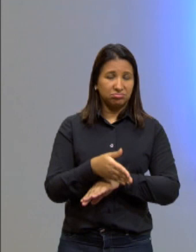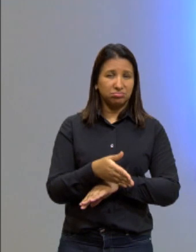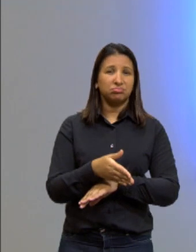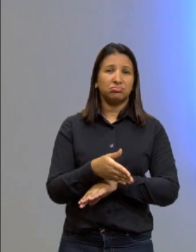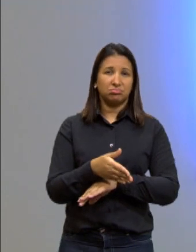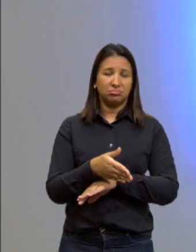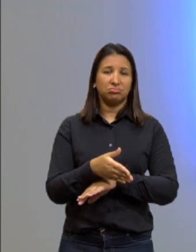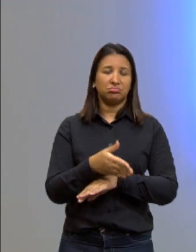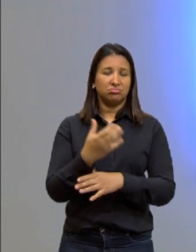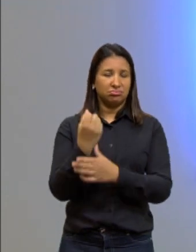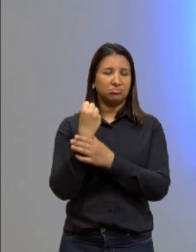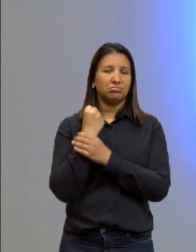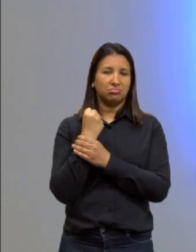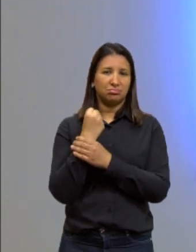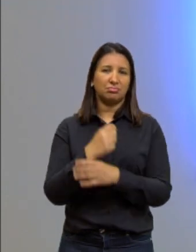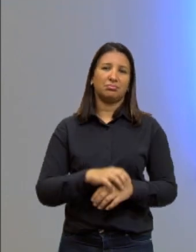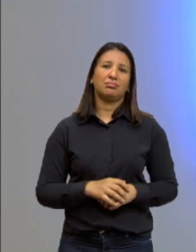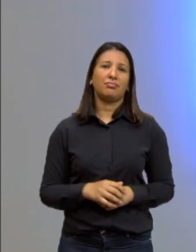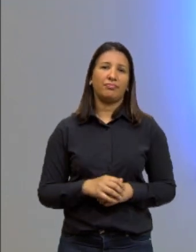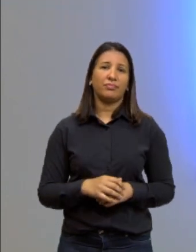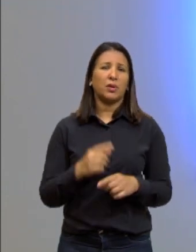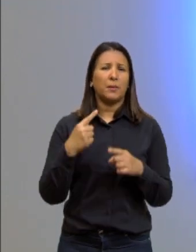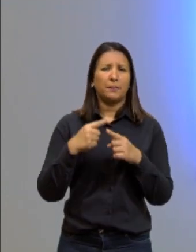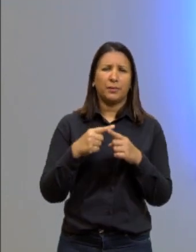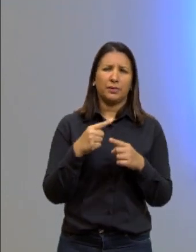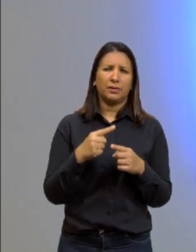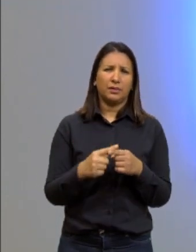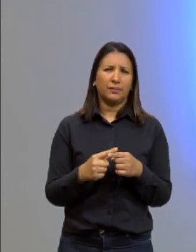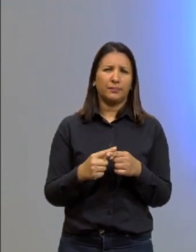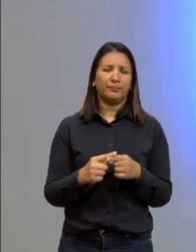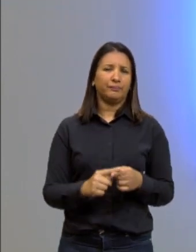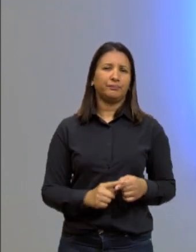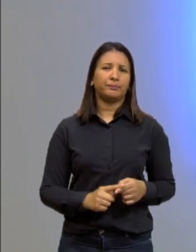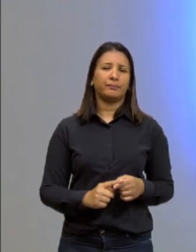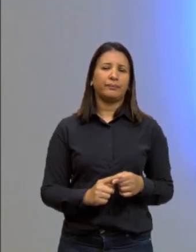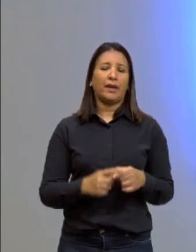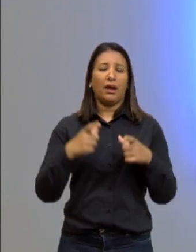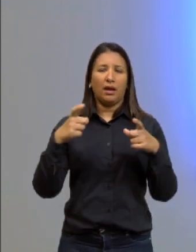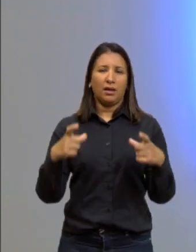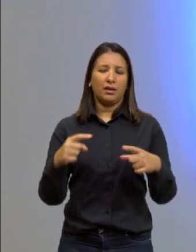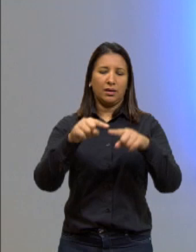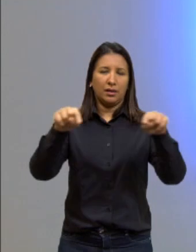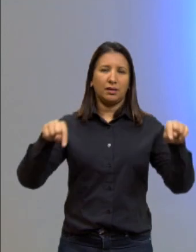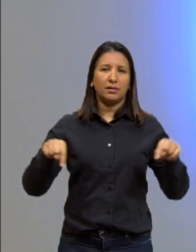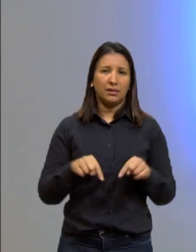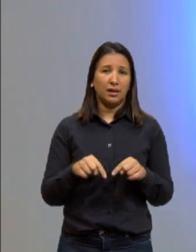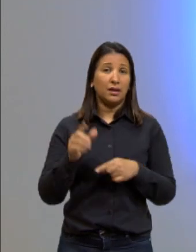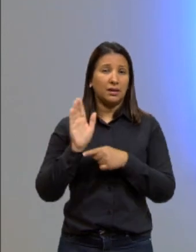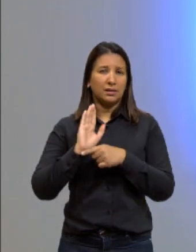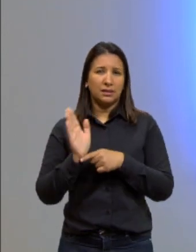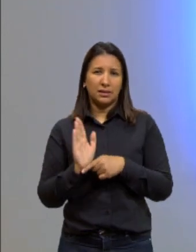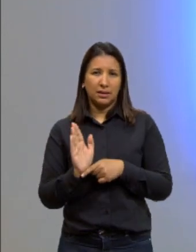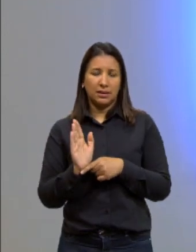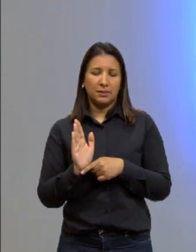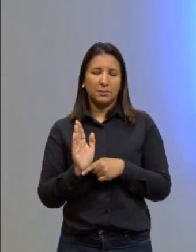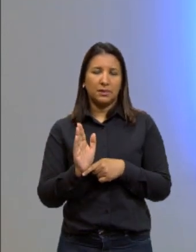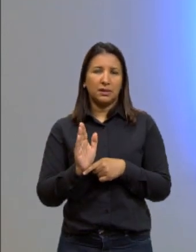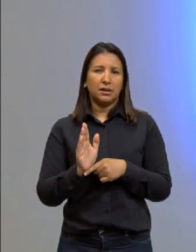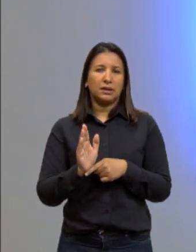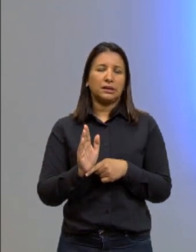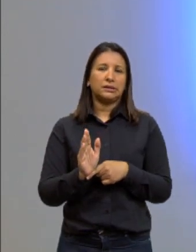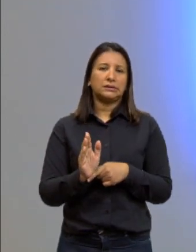garantia. Pelo fato das salas de cinema encontrarem-se